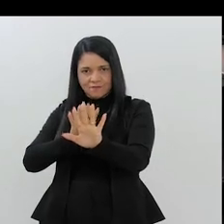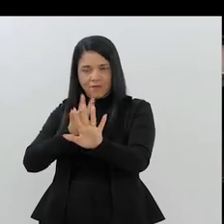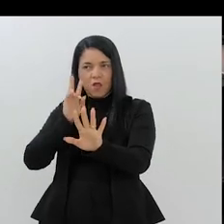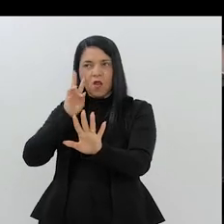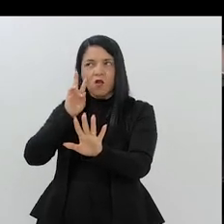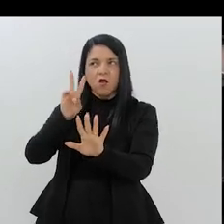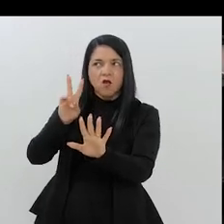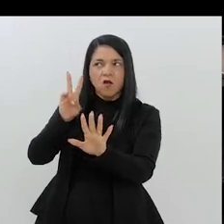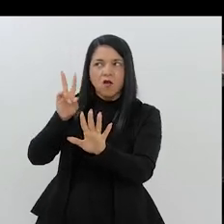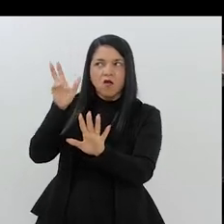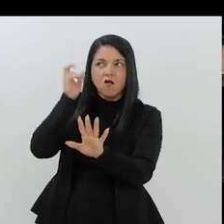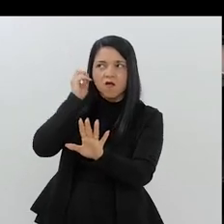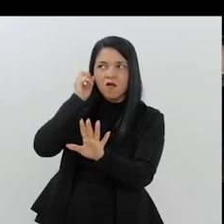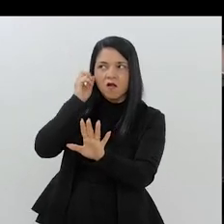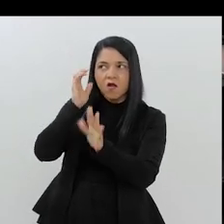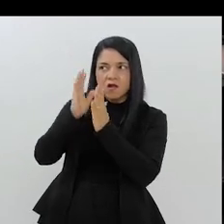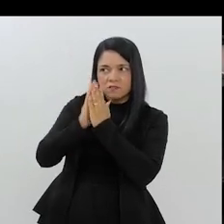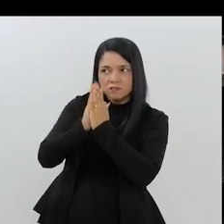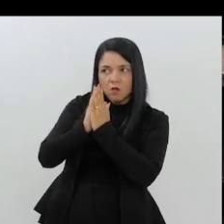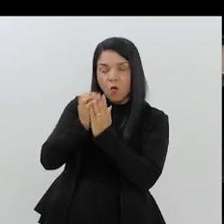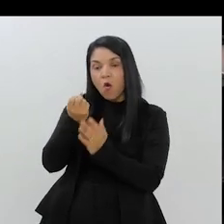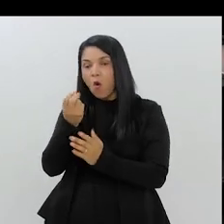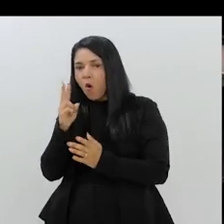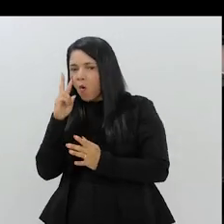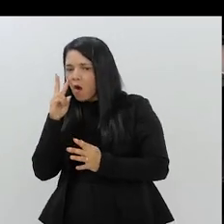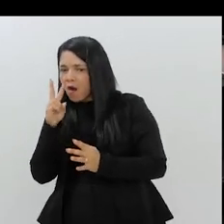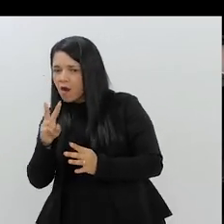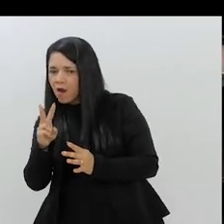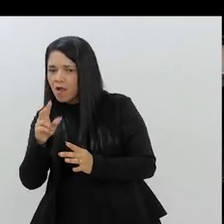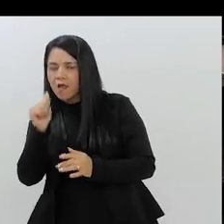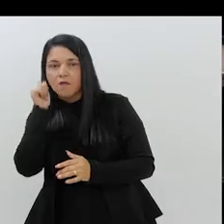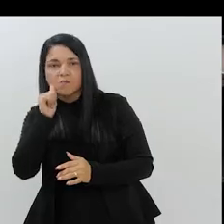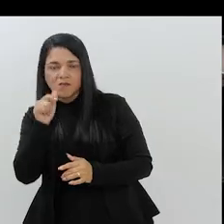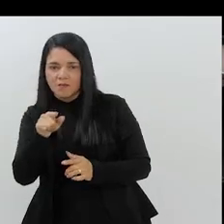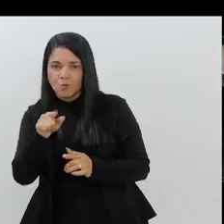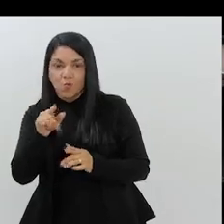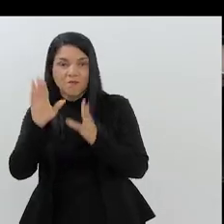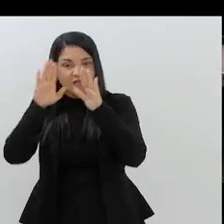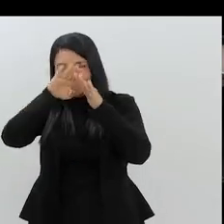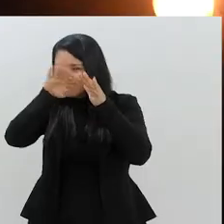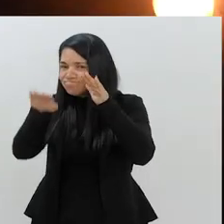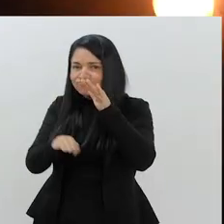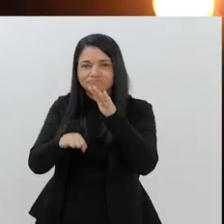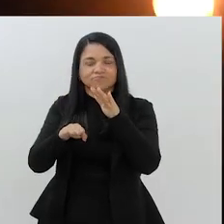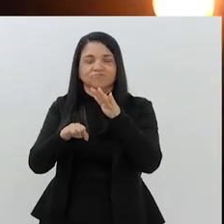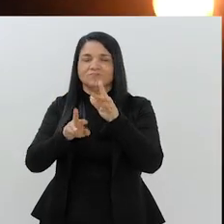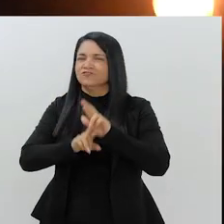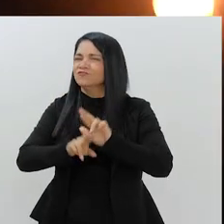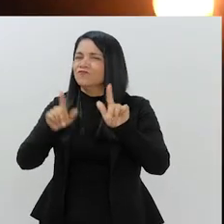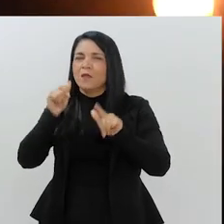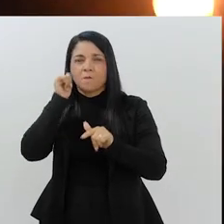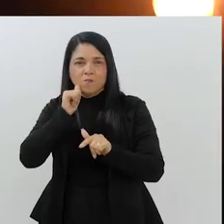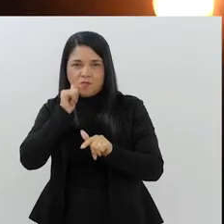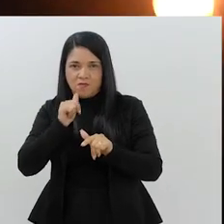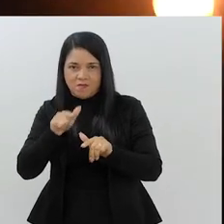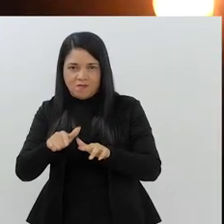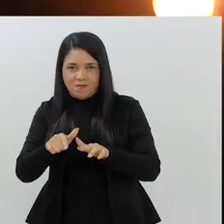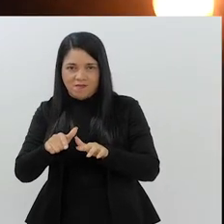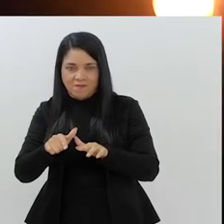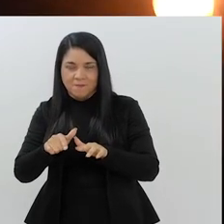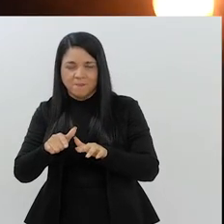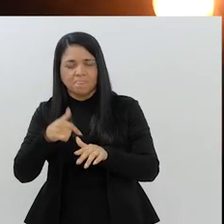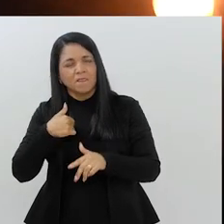vão estar ali vão estar prestando atenção na oração ou nela? Então, isso não é para diminuir a mulher. É uma